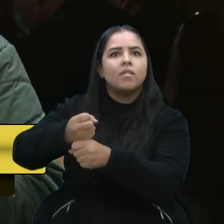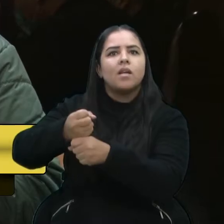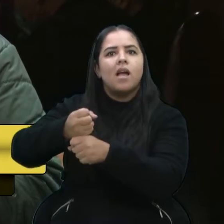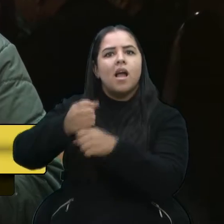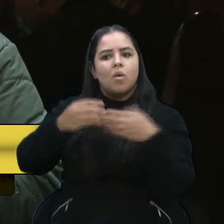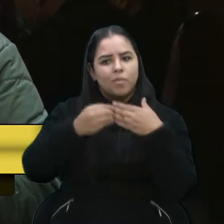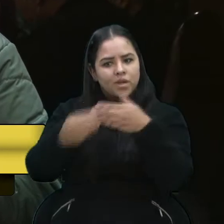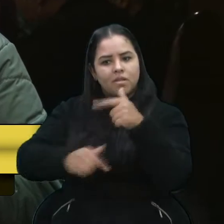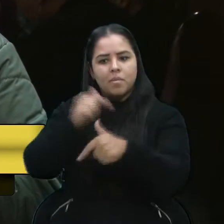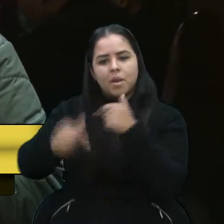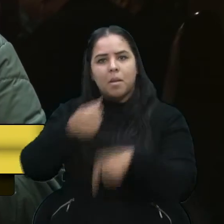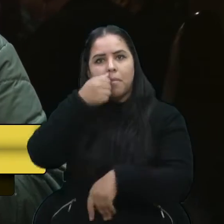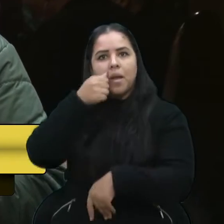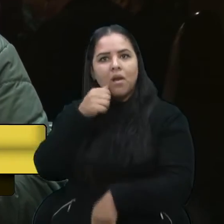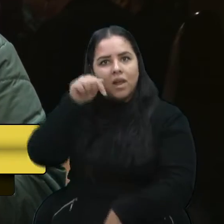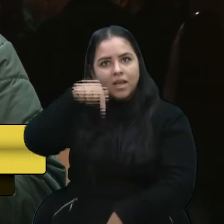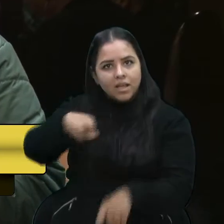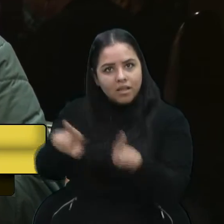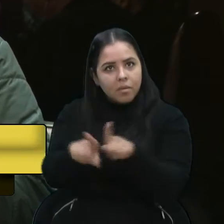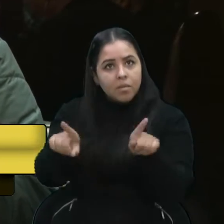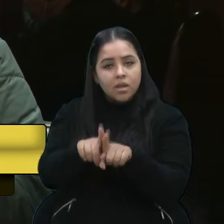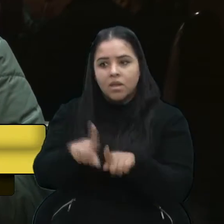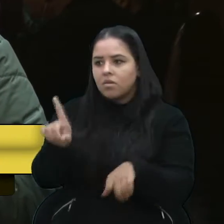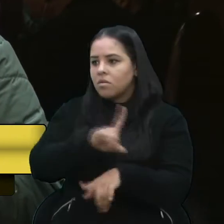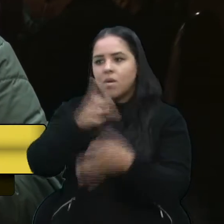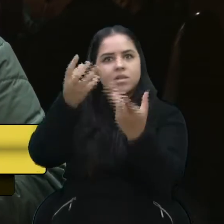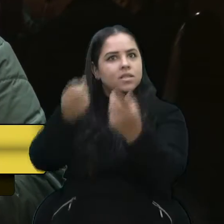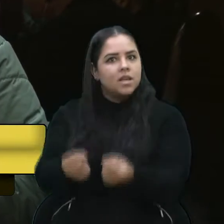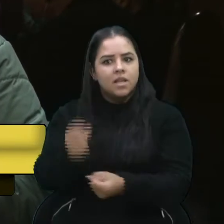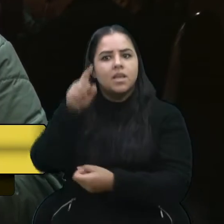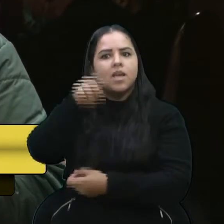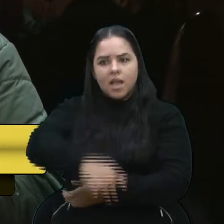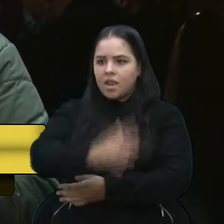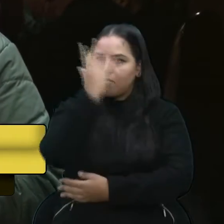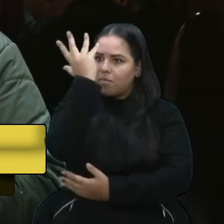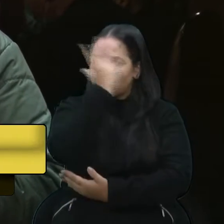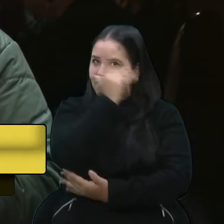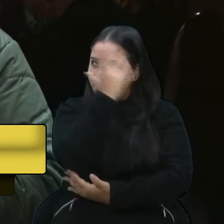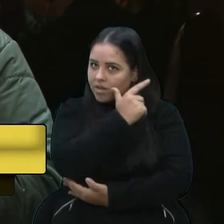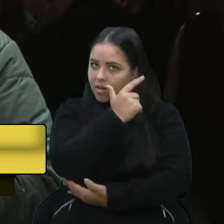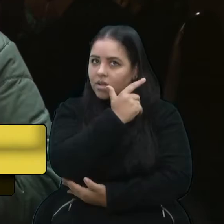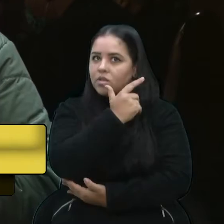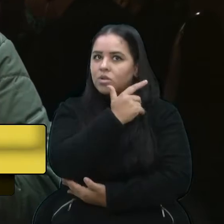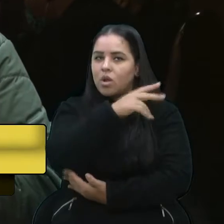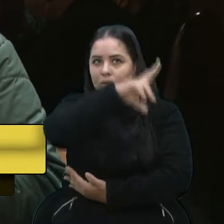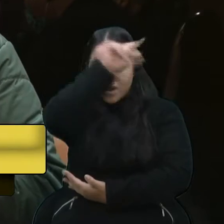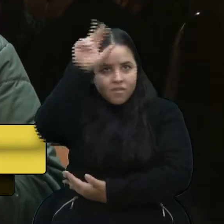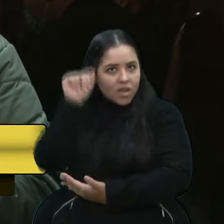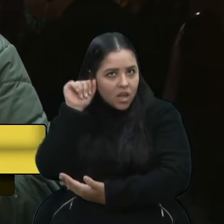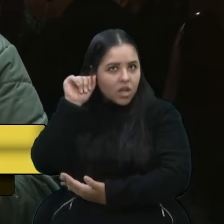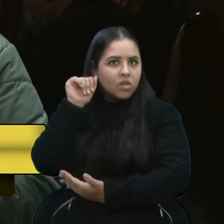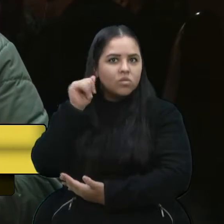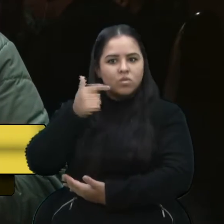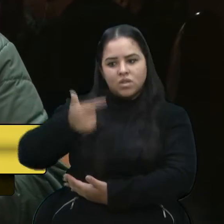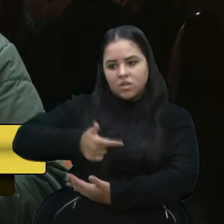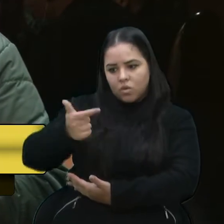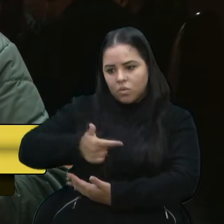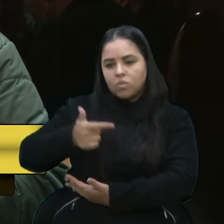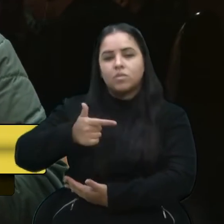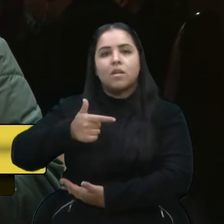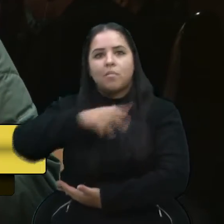Paula aqui também, então eu não acredito que ele, si, quanto prefeito, quanto vice-prefeita,